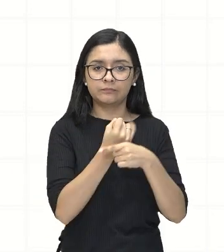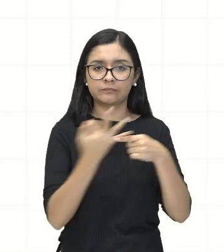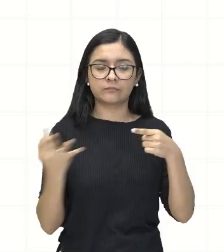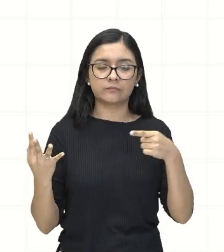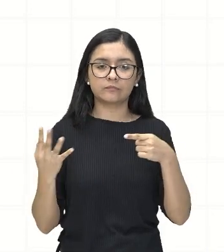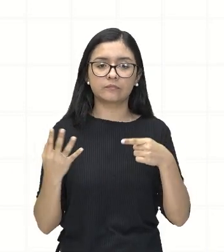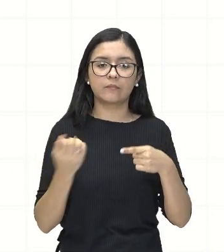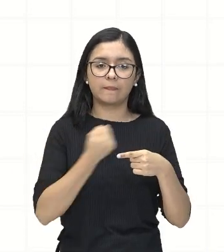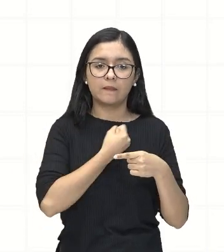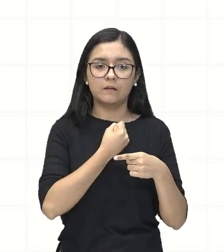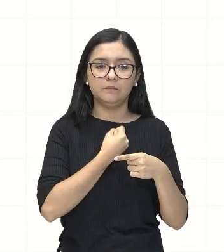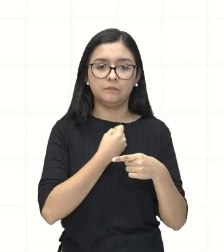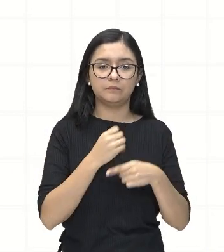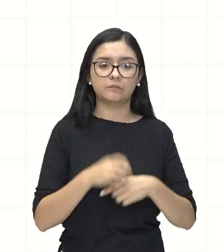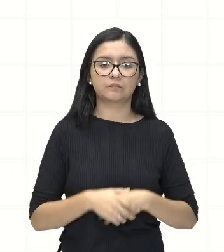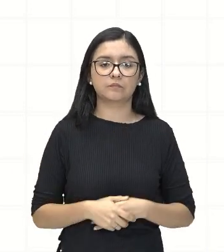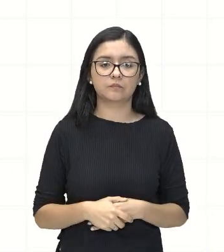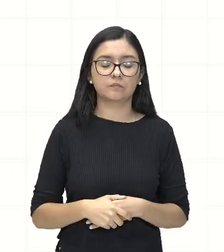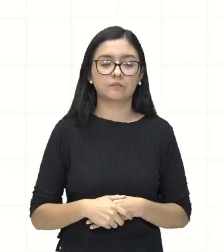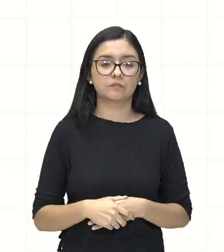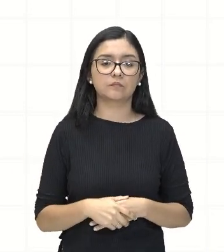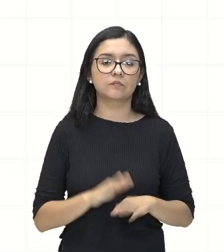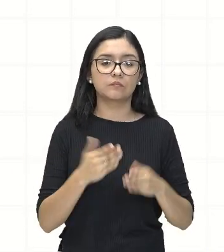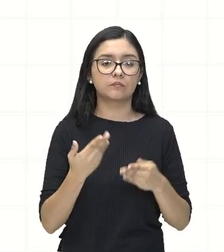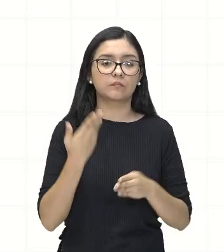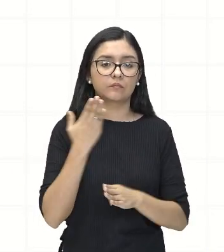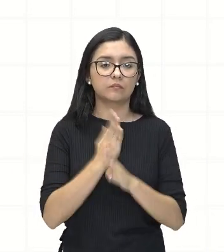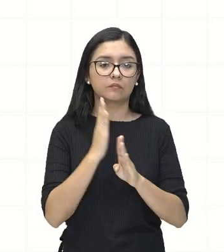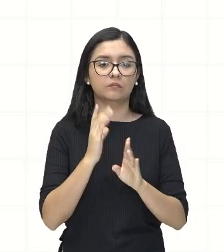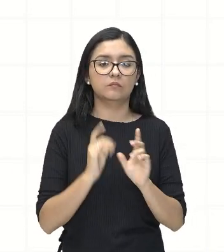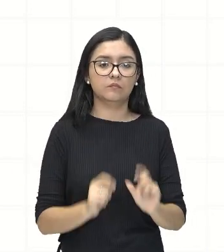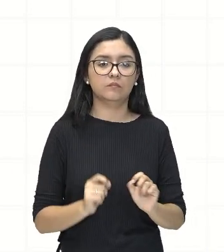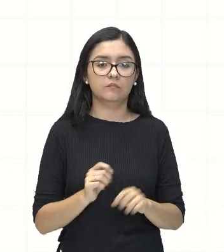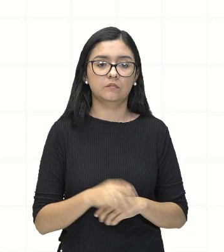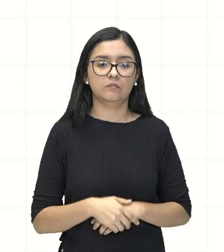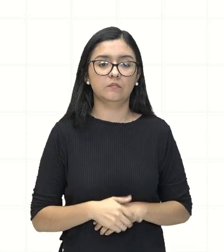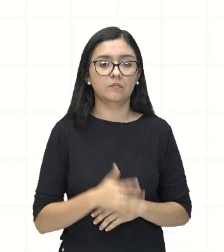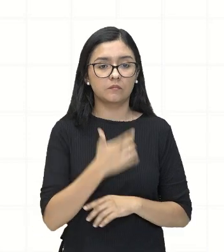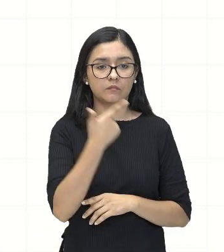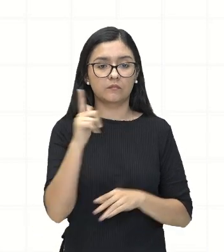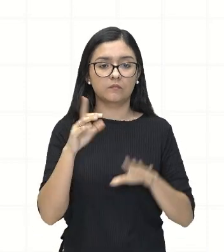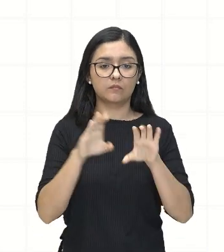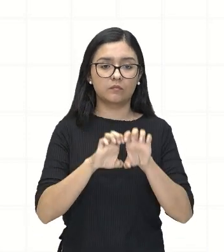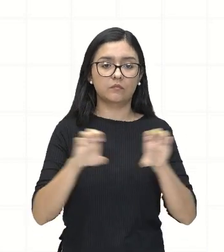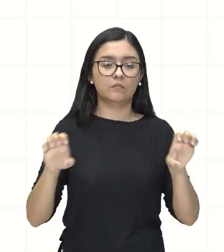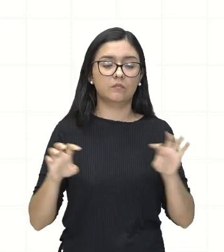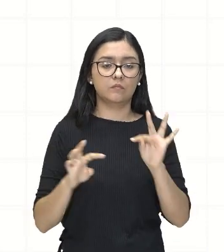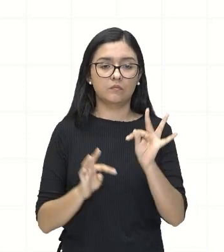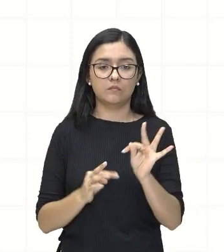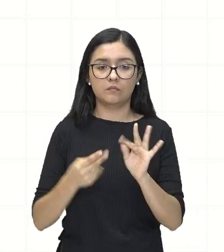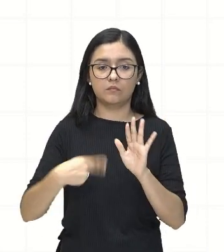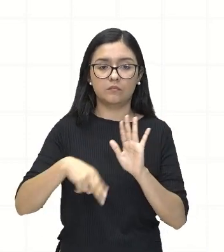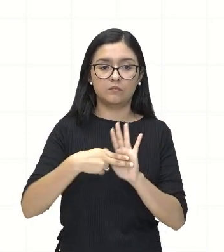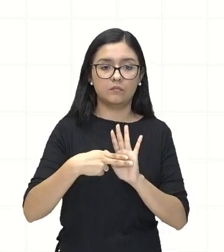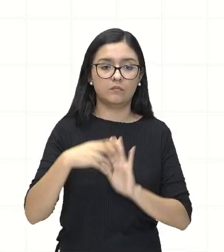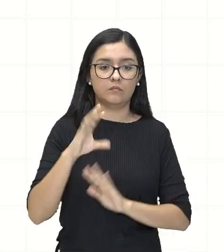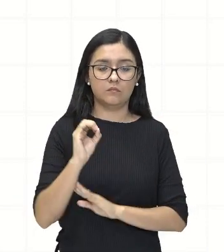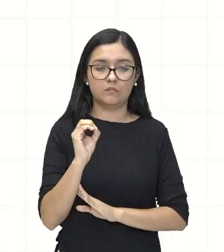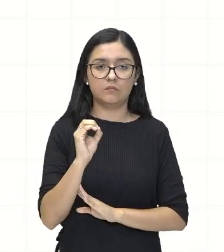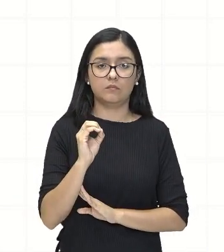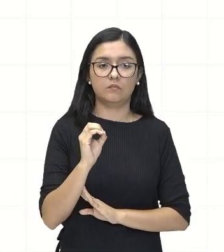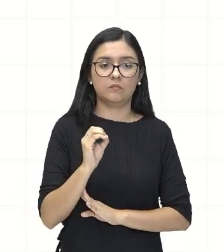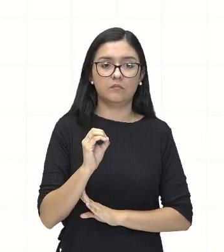por isso. Nós teremos, então, a outra equação T é zero.